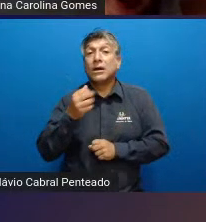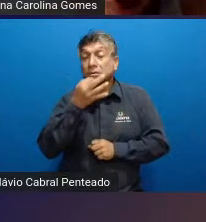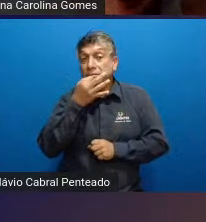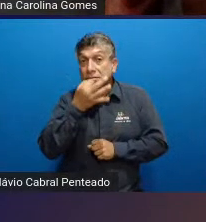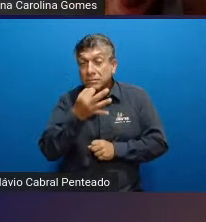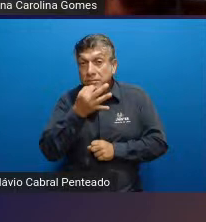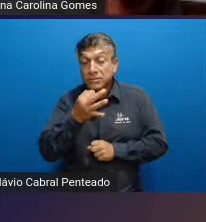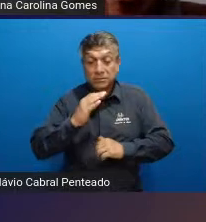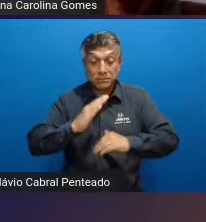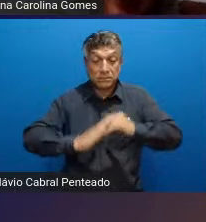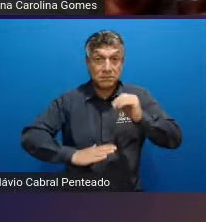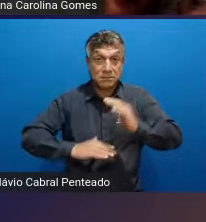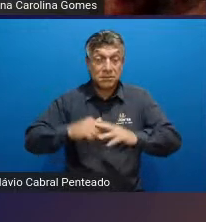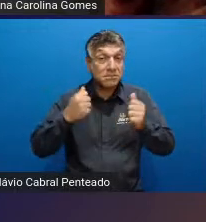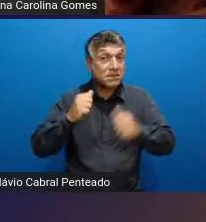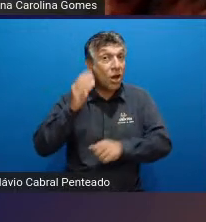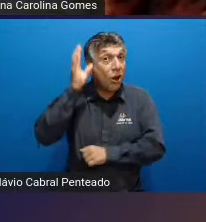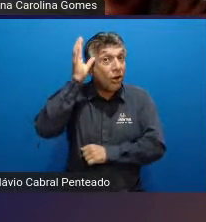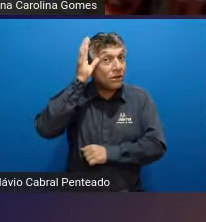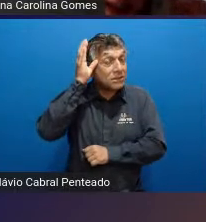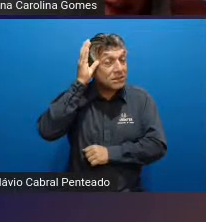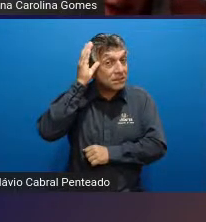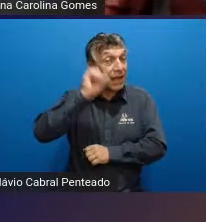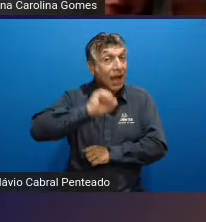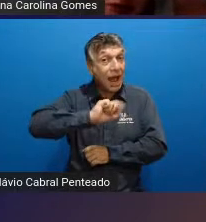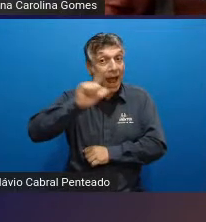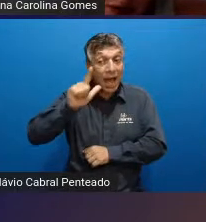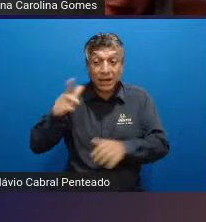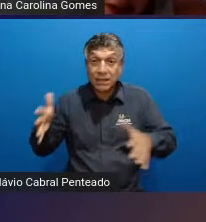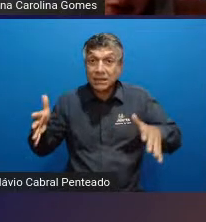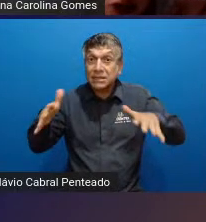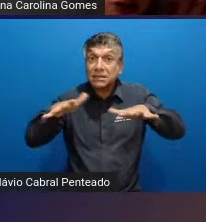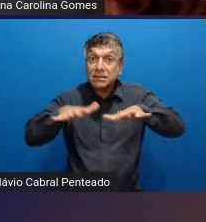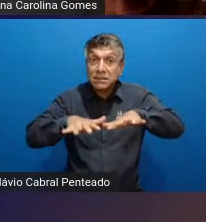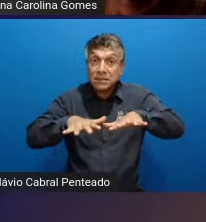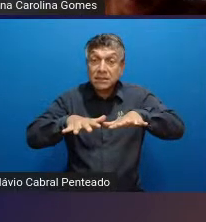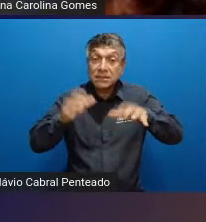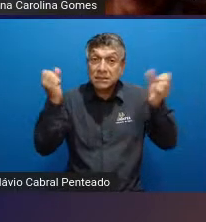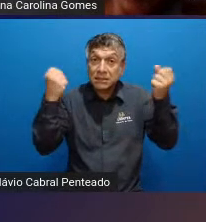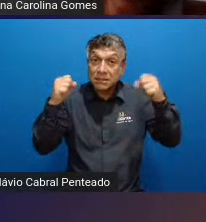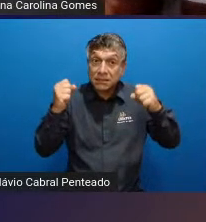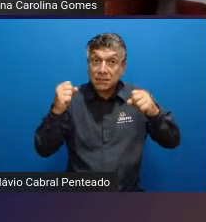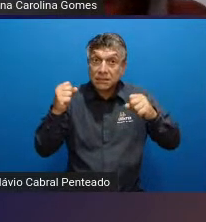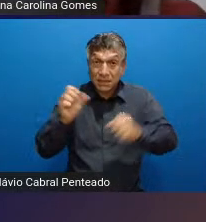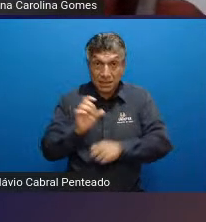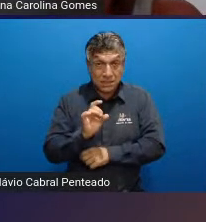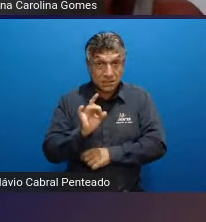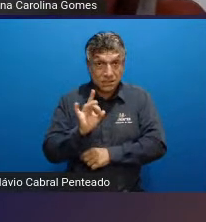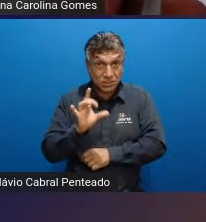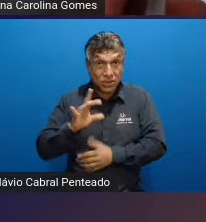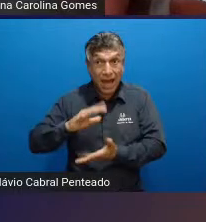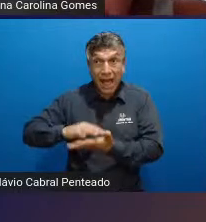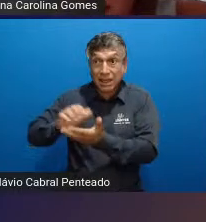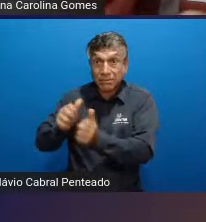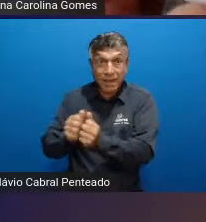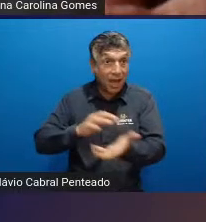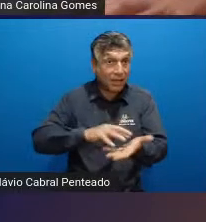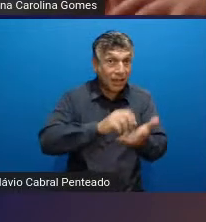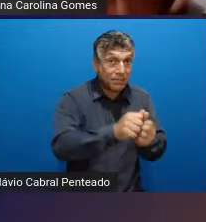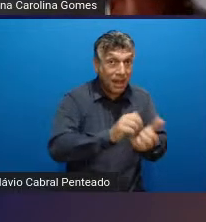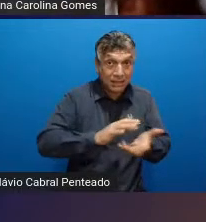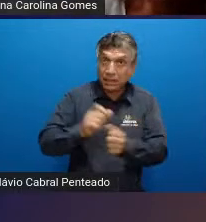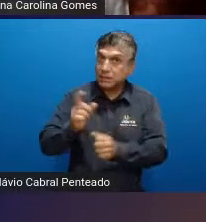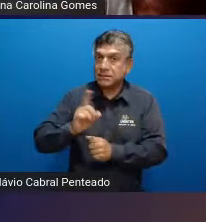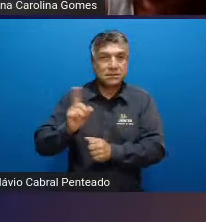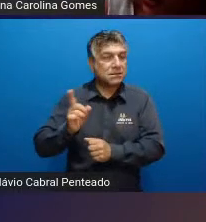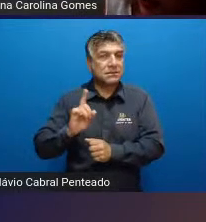que o profissional ele esteja ciente de que incluir nas aulas de educação física a gente não é simplesmente adaptar a disciplina mas é